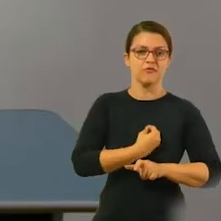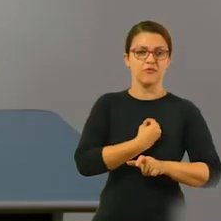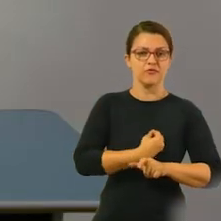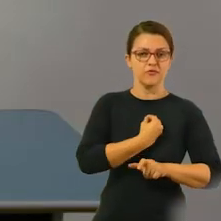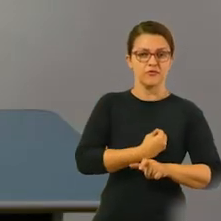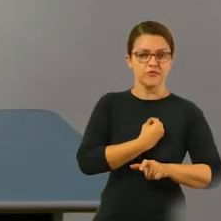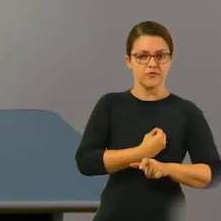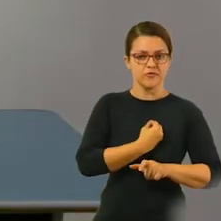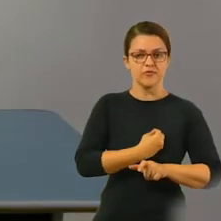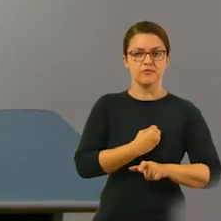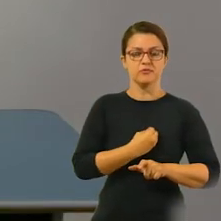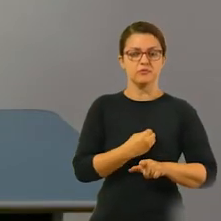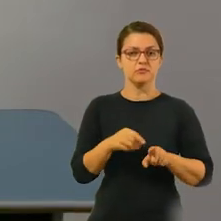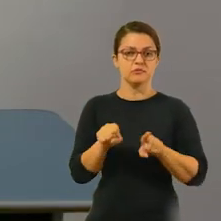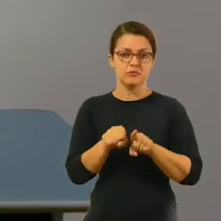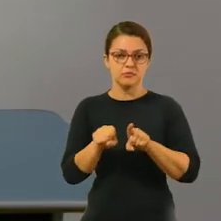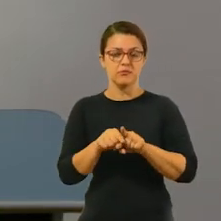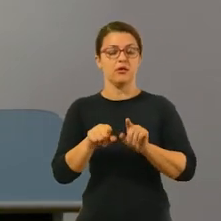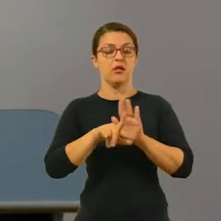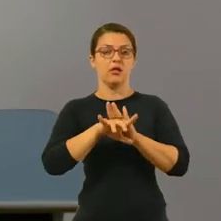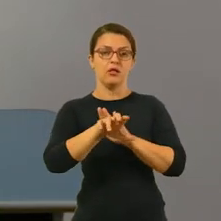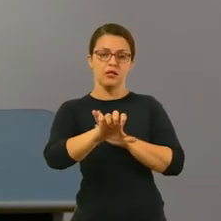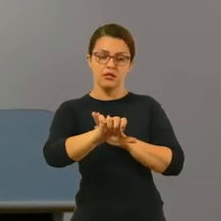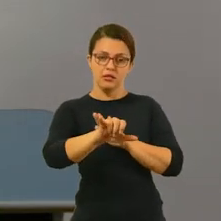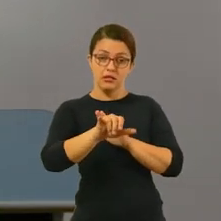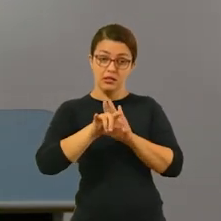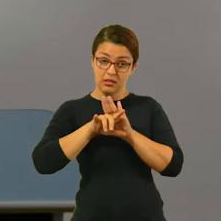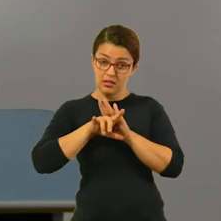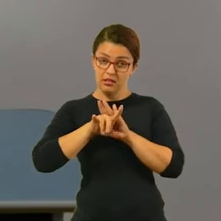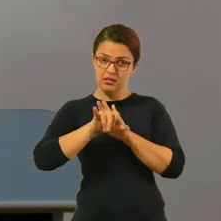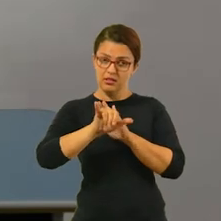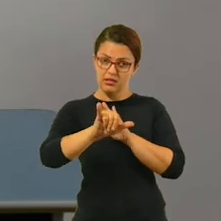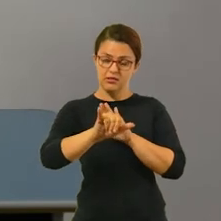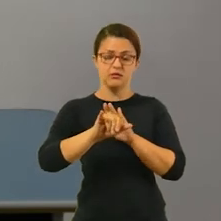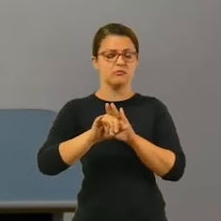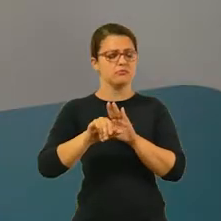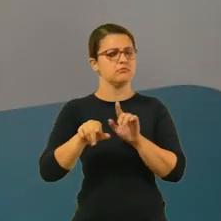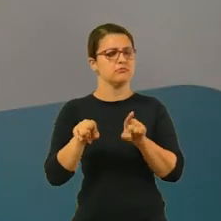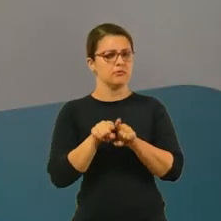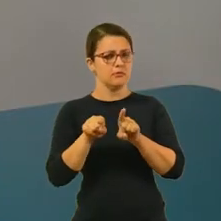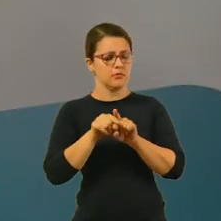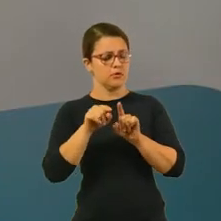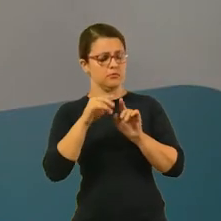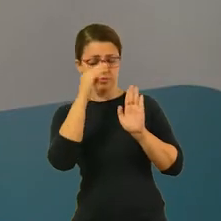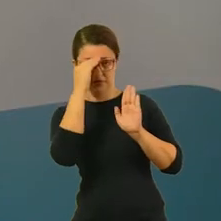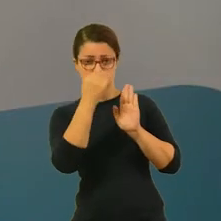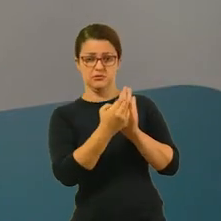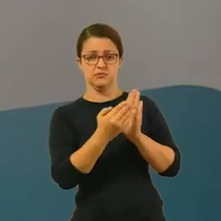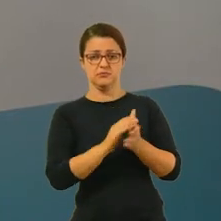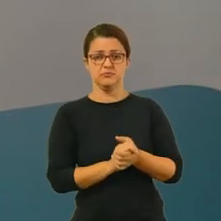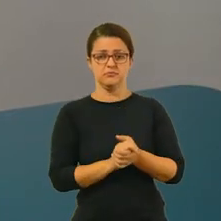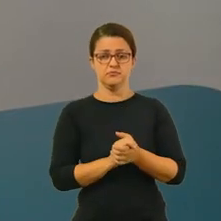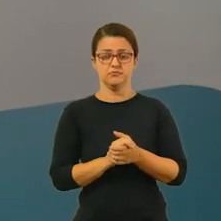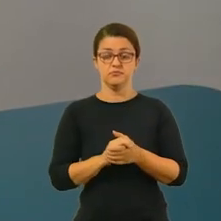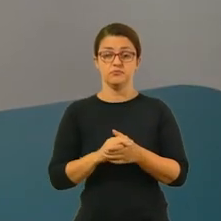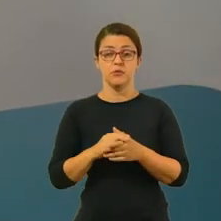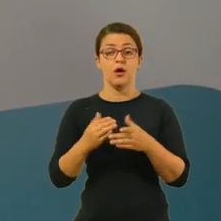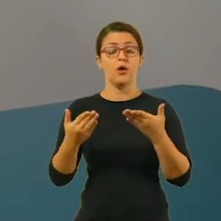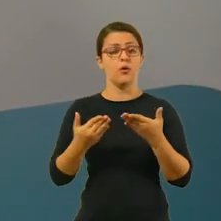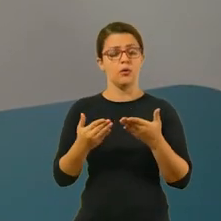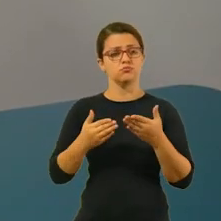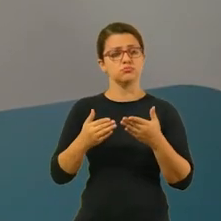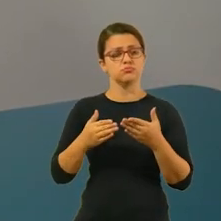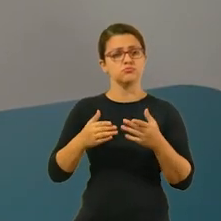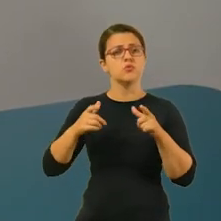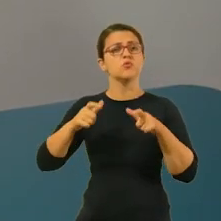e estão sujeitas às mesmas leis. E o território? O território é a parte de um espaço